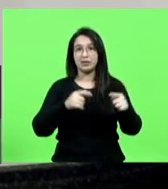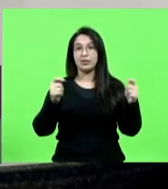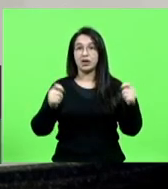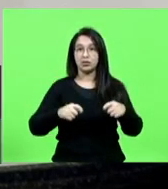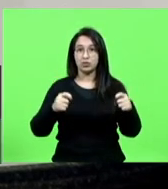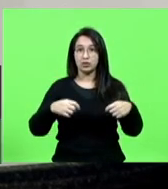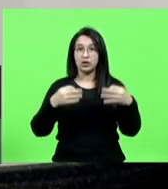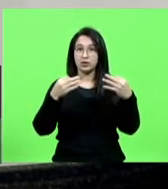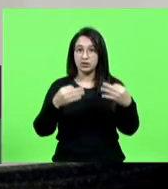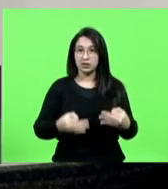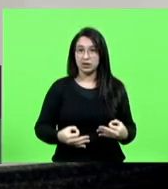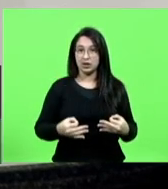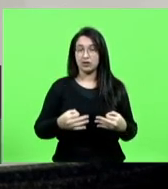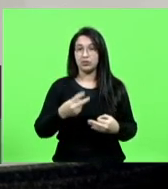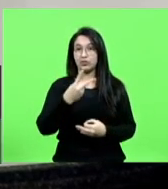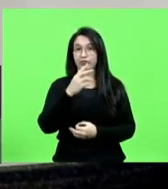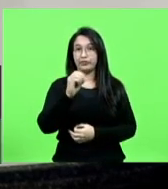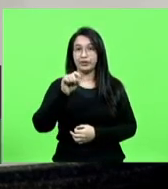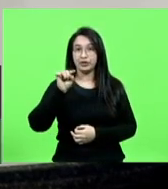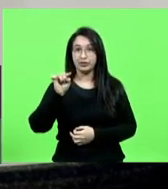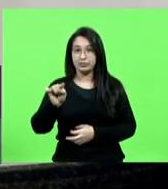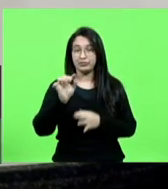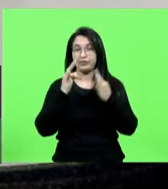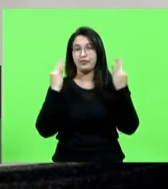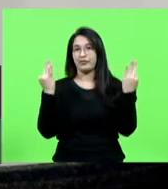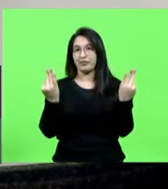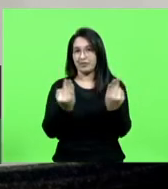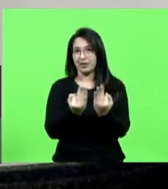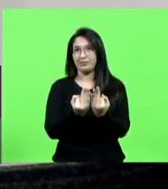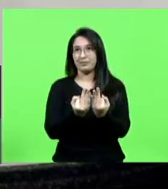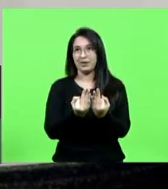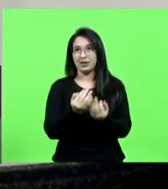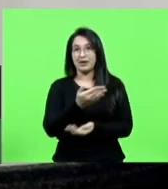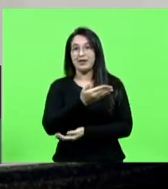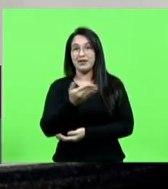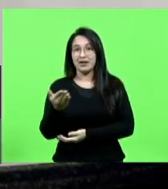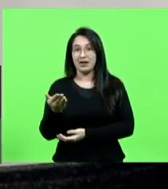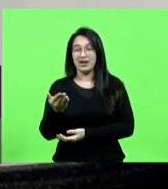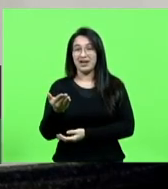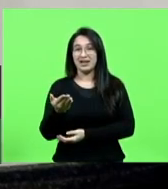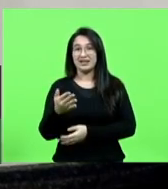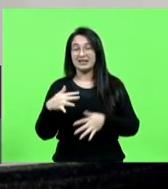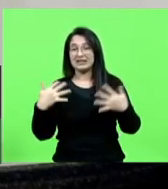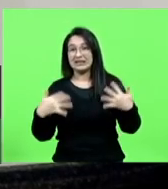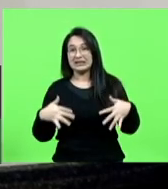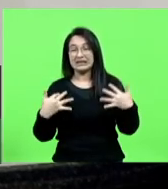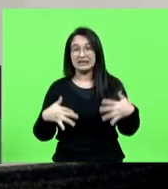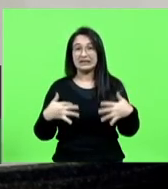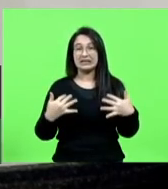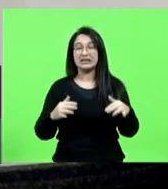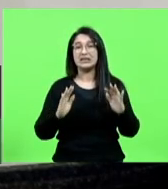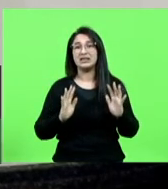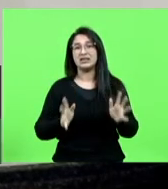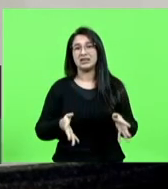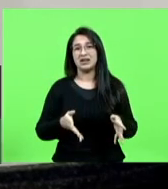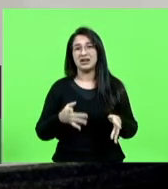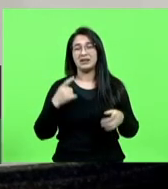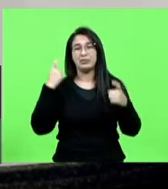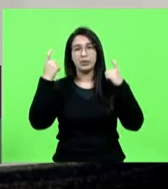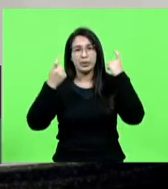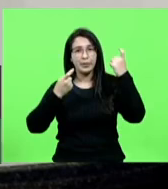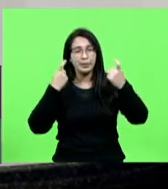famílias que estavam completamente atordoados